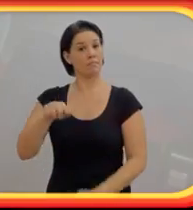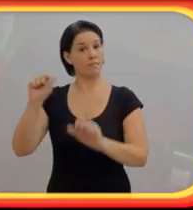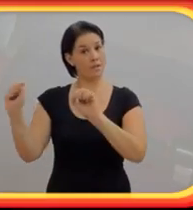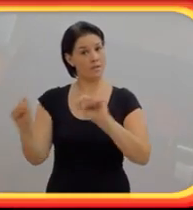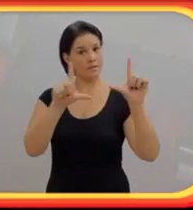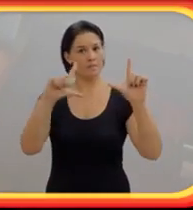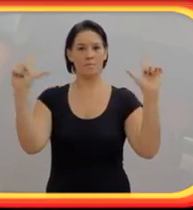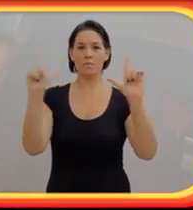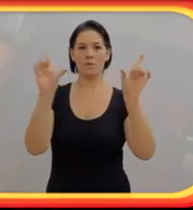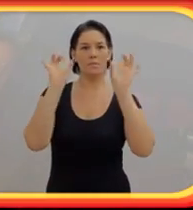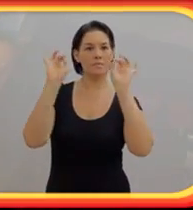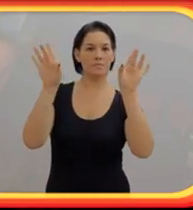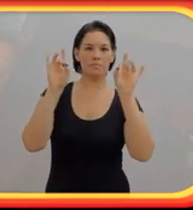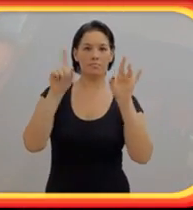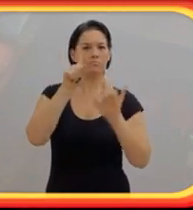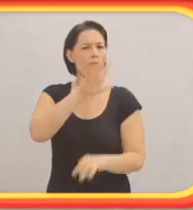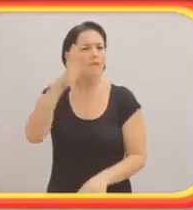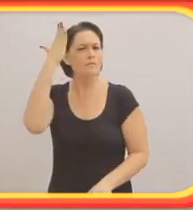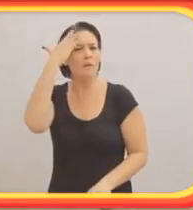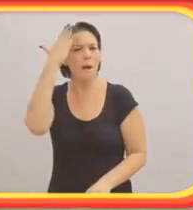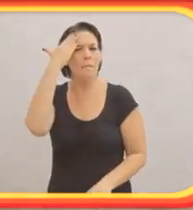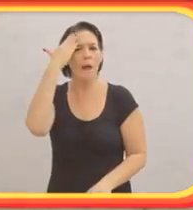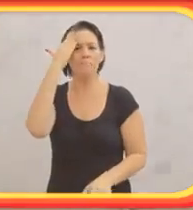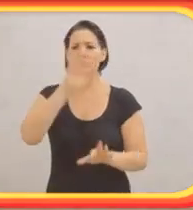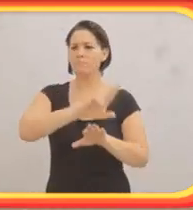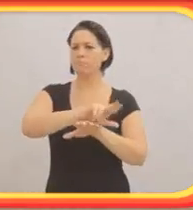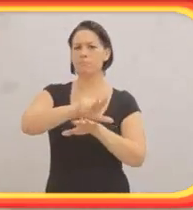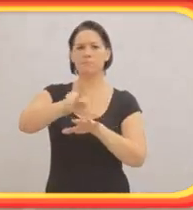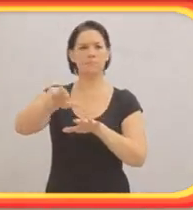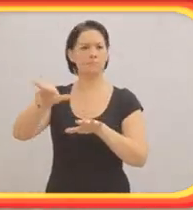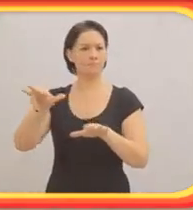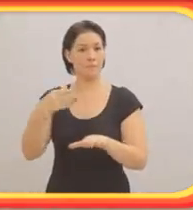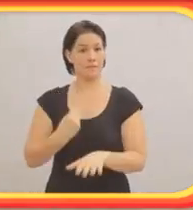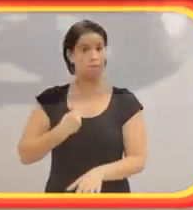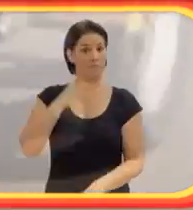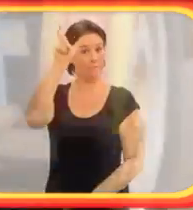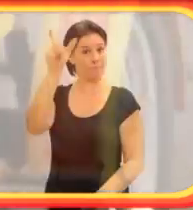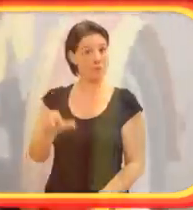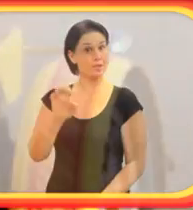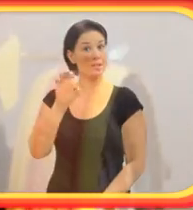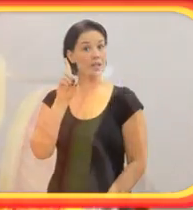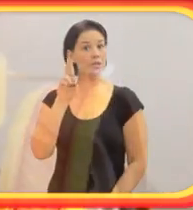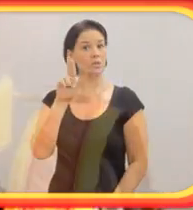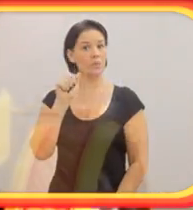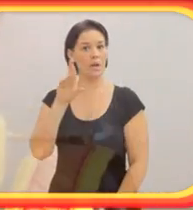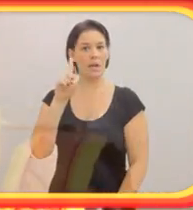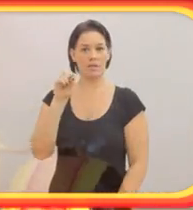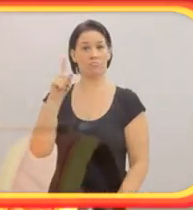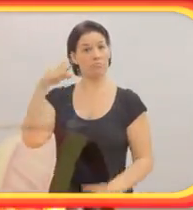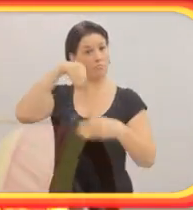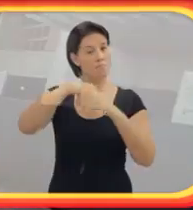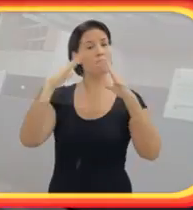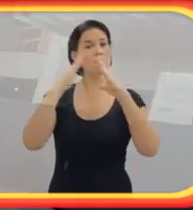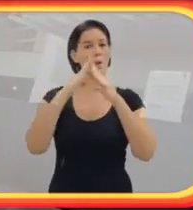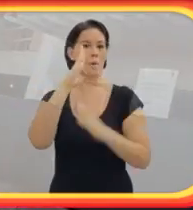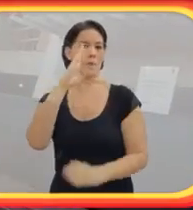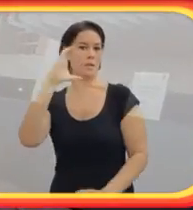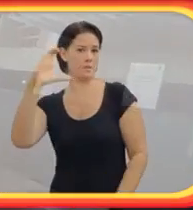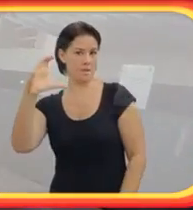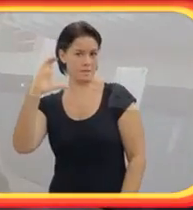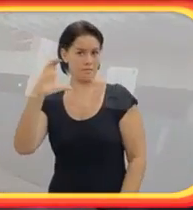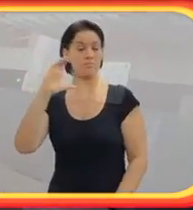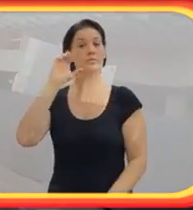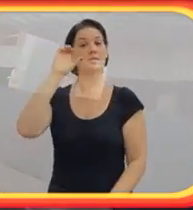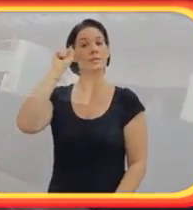Nesta edição do programa especial, você vai saber sobre diferentes aspectos da vida de Eduardo, que mora em Balneário Camboriú,